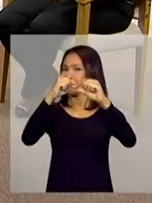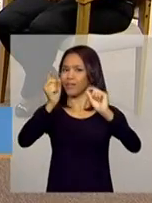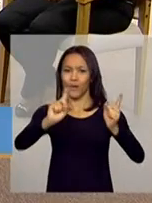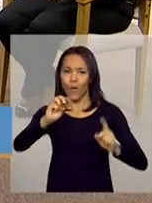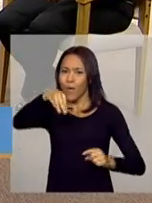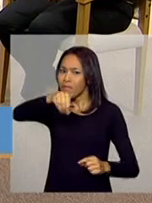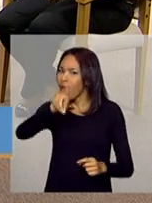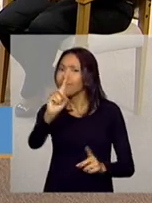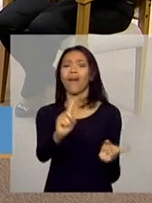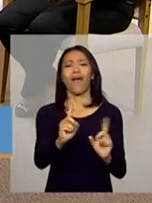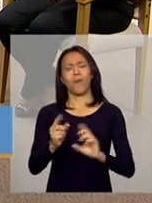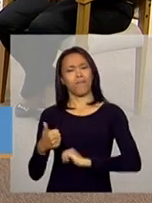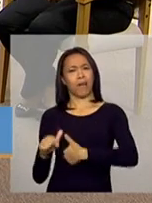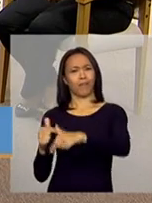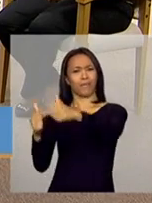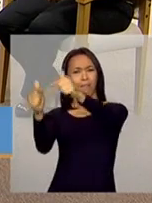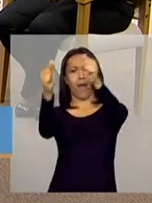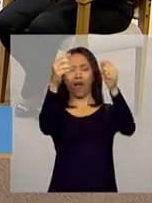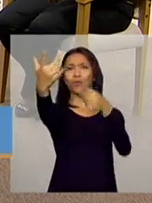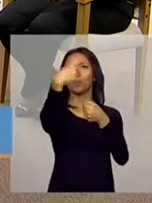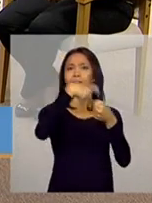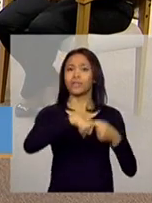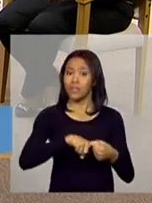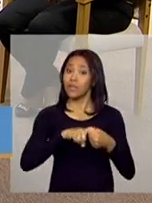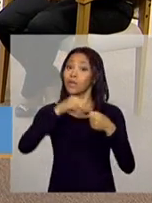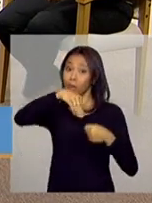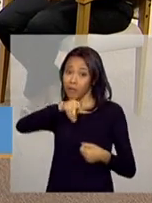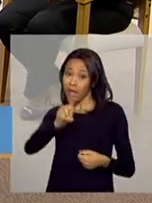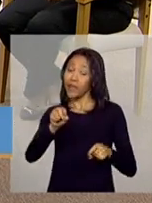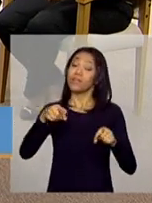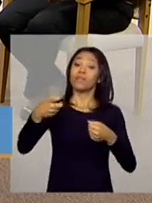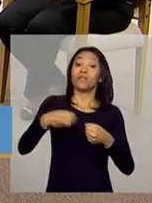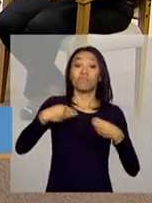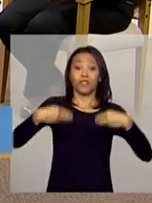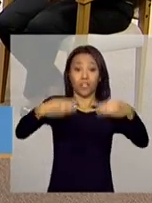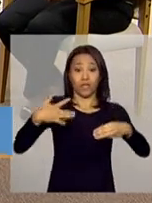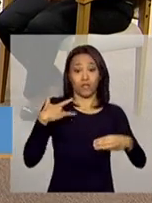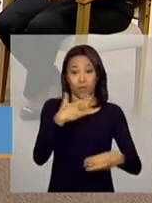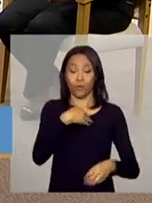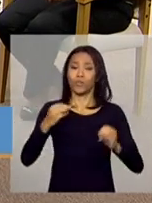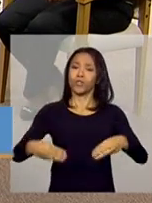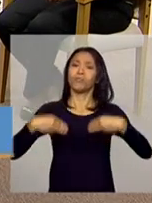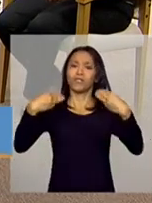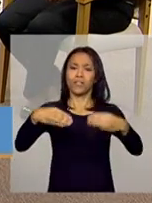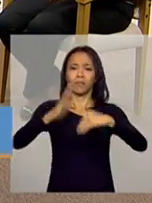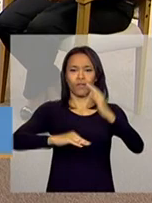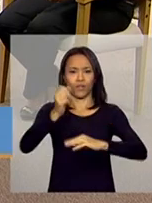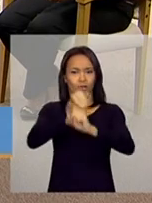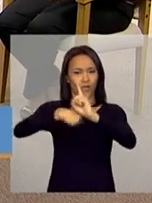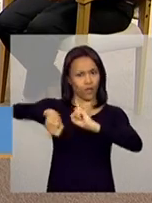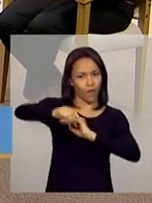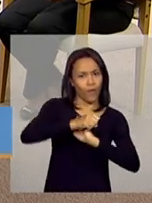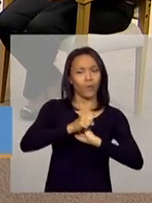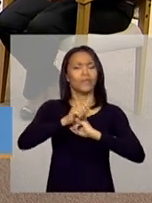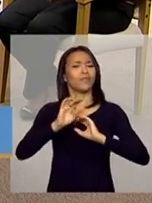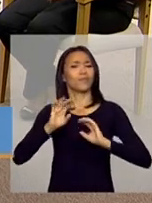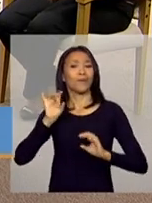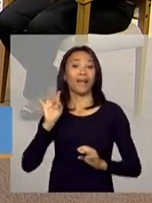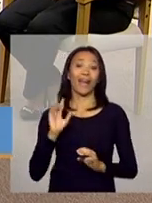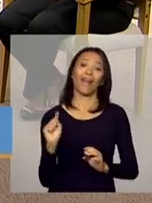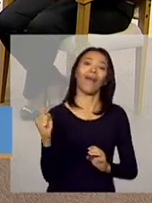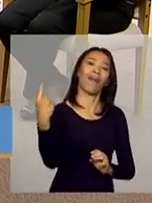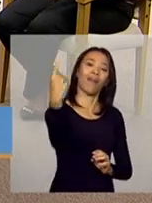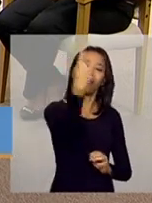realizada em parceria com o Ministério da Educação, com o Ministério da Saúde, com a Secretaria Nacional de Assistência Social do MDS, e com cada município